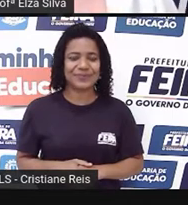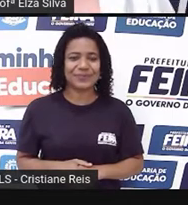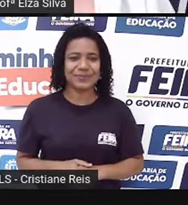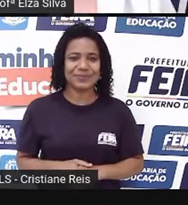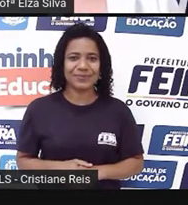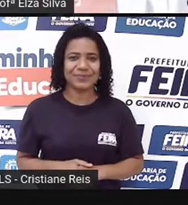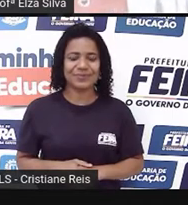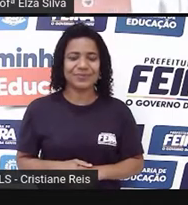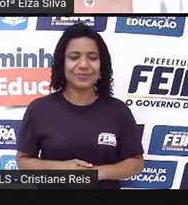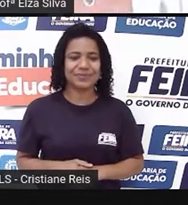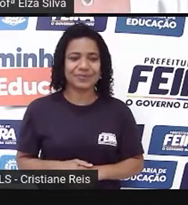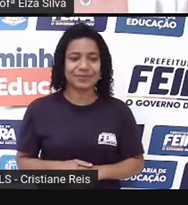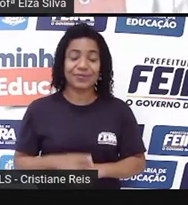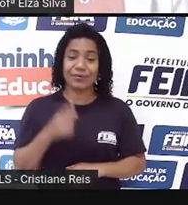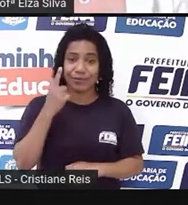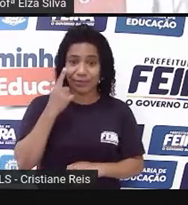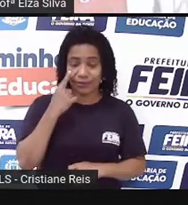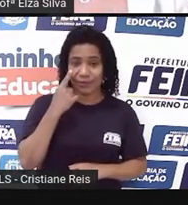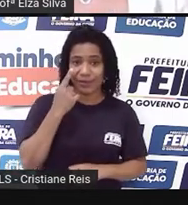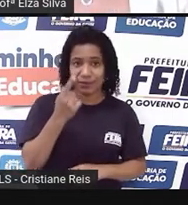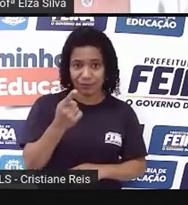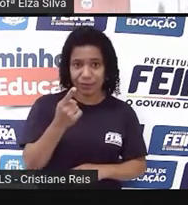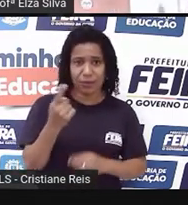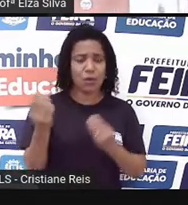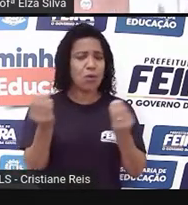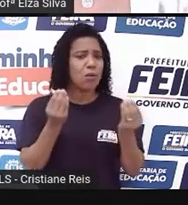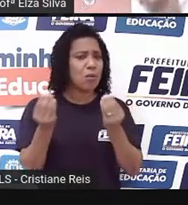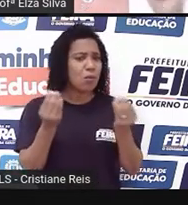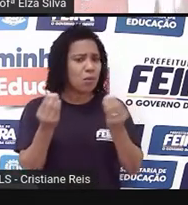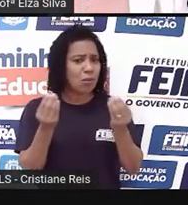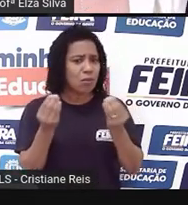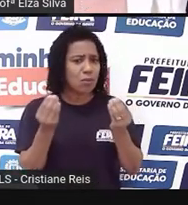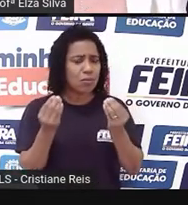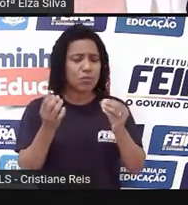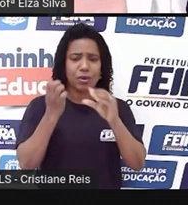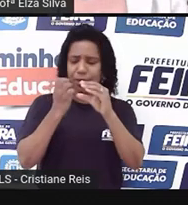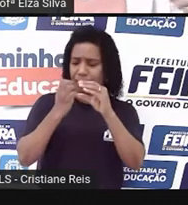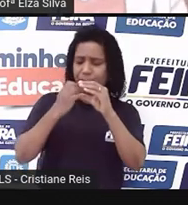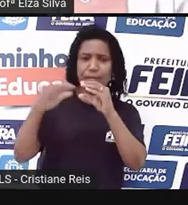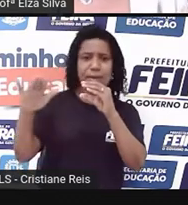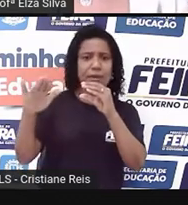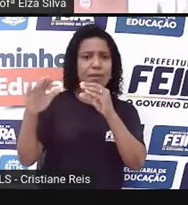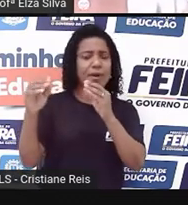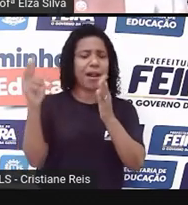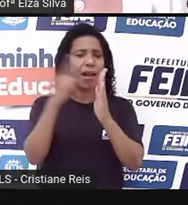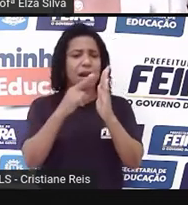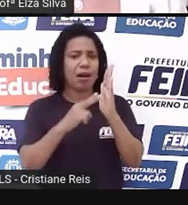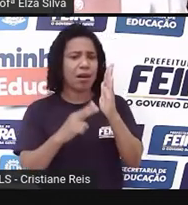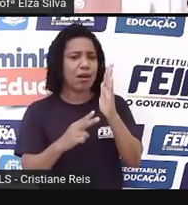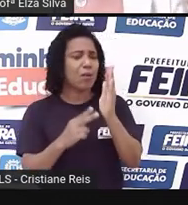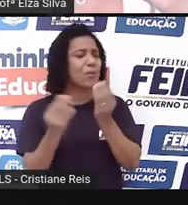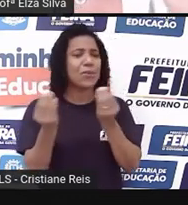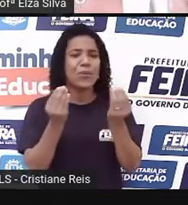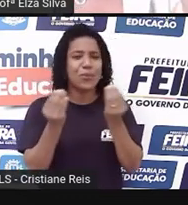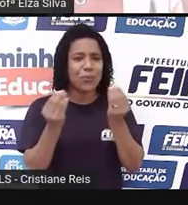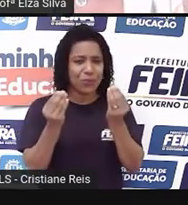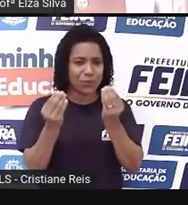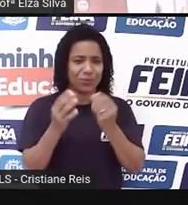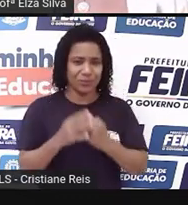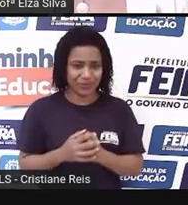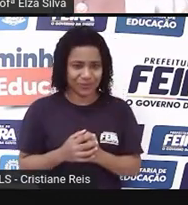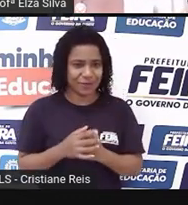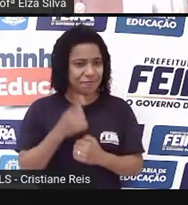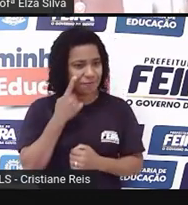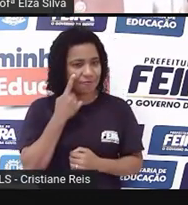coloco aqui para vocês como ler o endereço de e-mail. Acho que vocês observaram quando eu li anteriormente, né? Que tem algumas